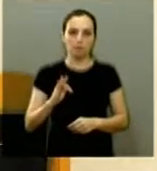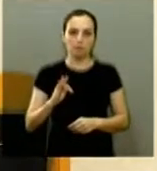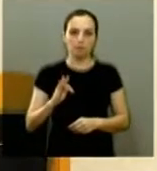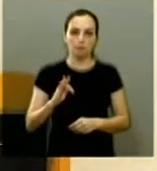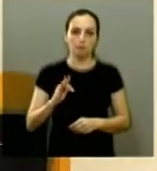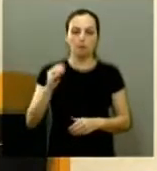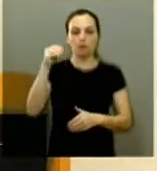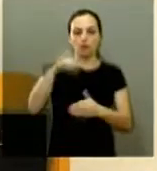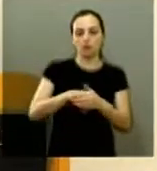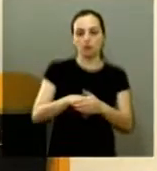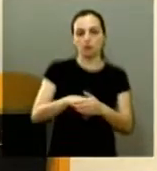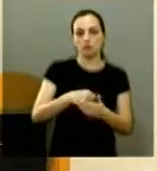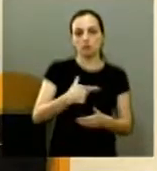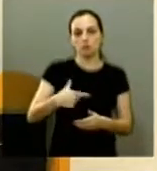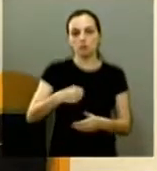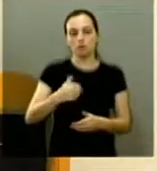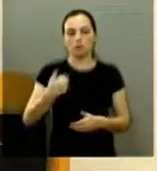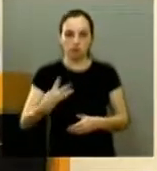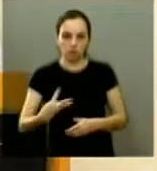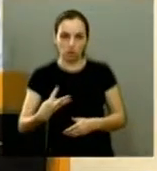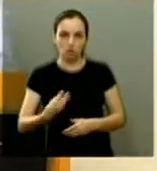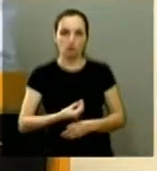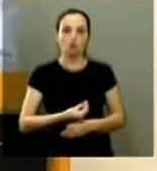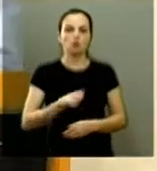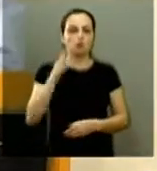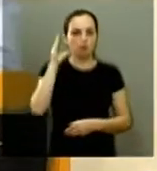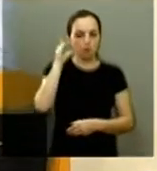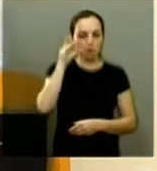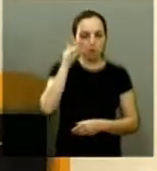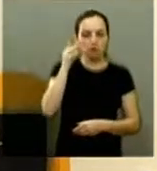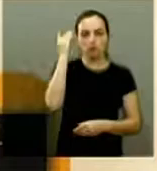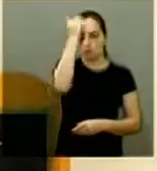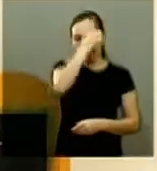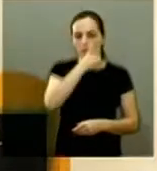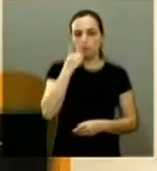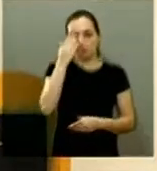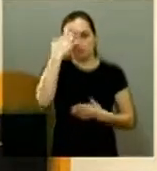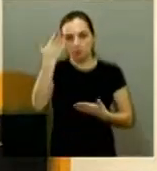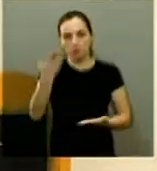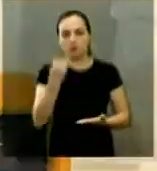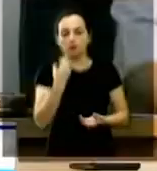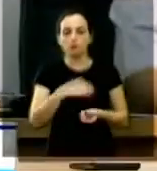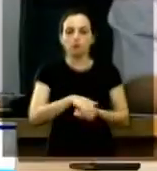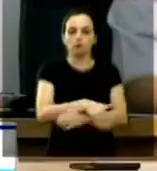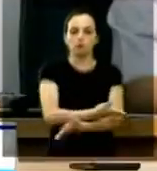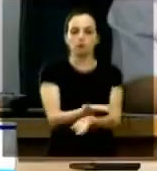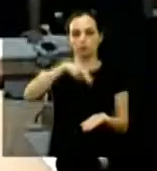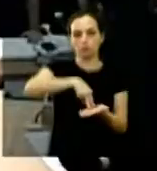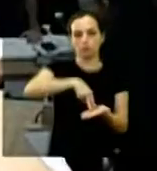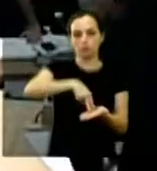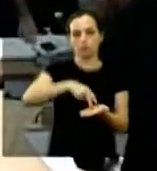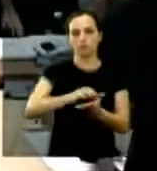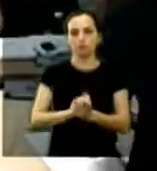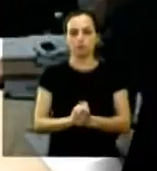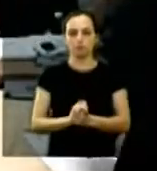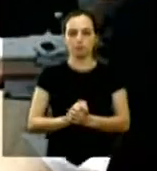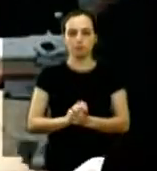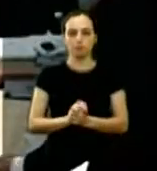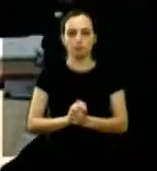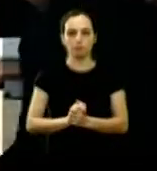eleição de 2014 para presidente no domingo obrigado e boa noite a todos boa noite obrigado